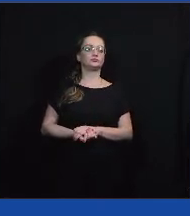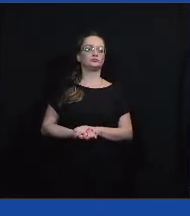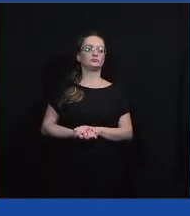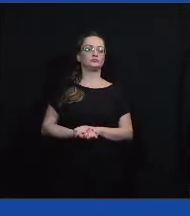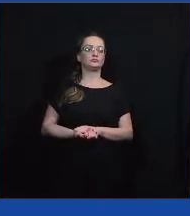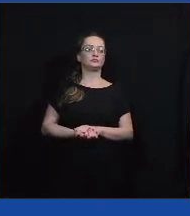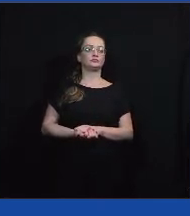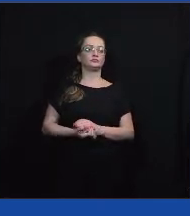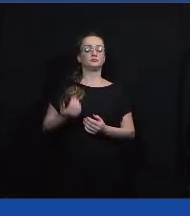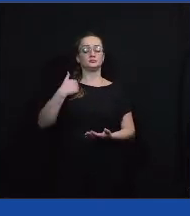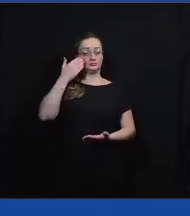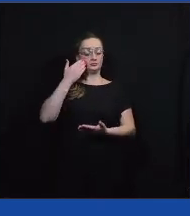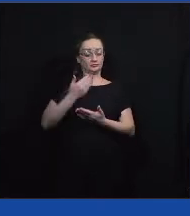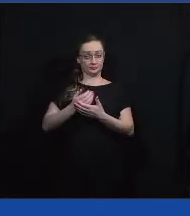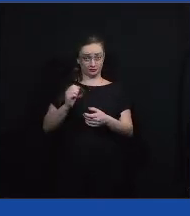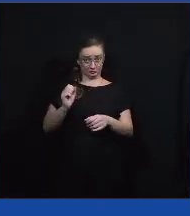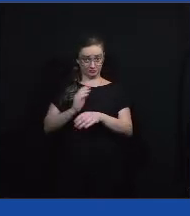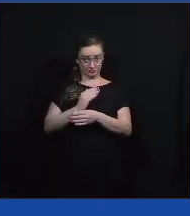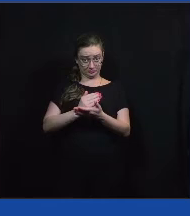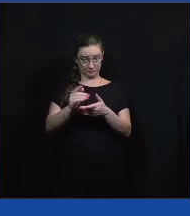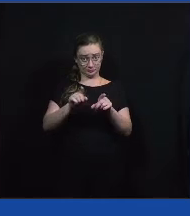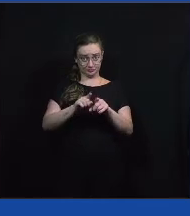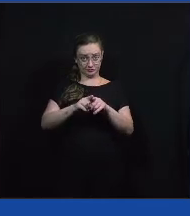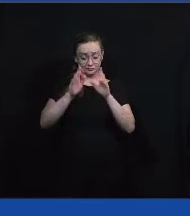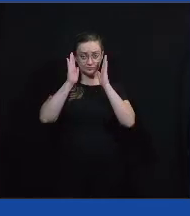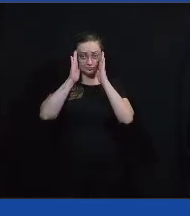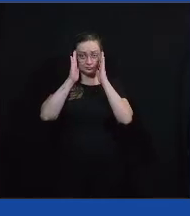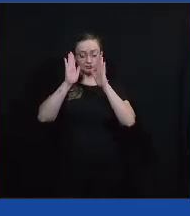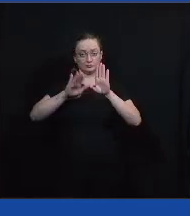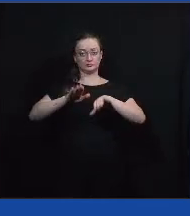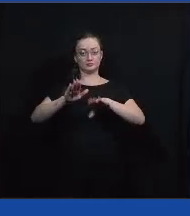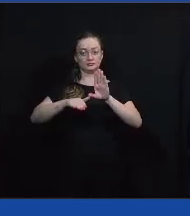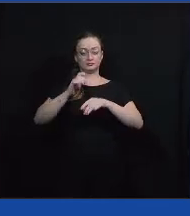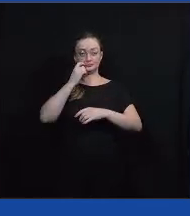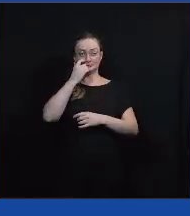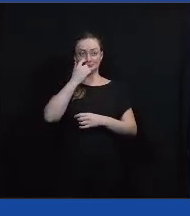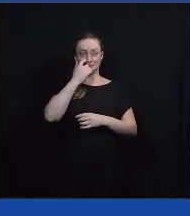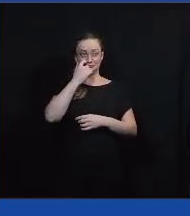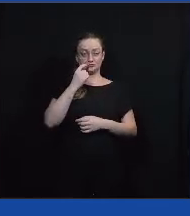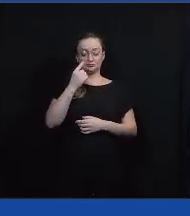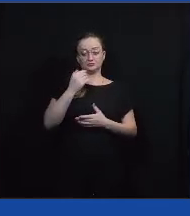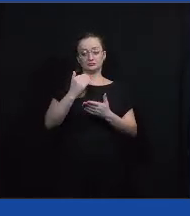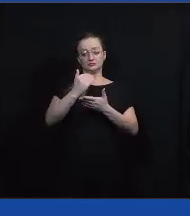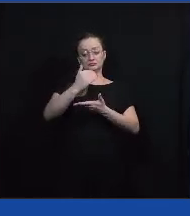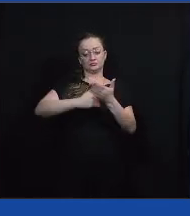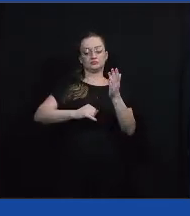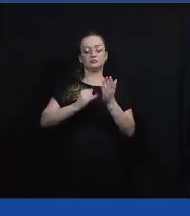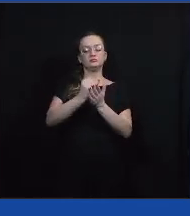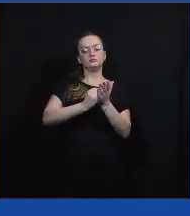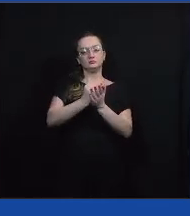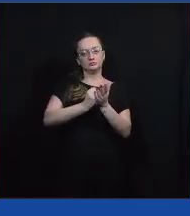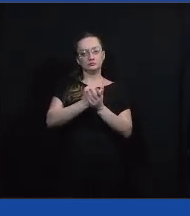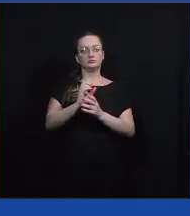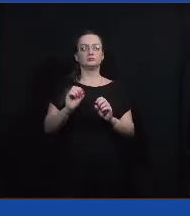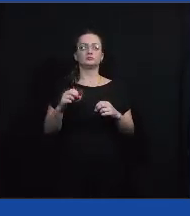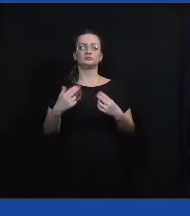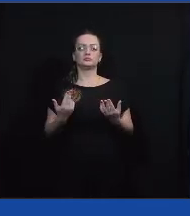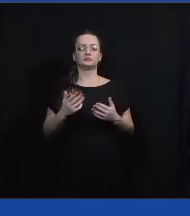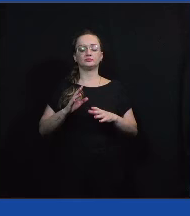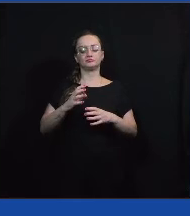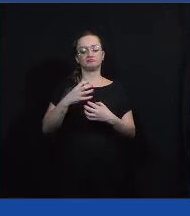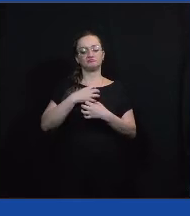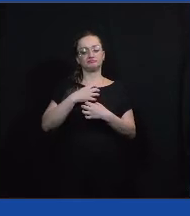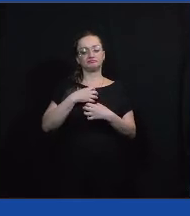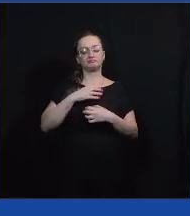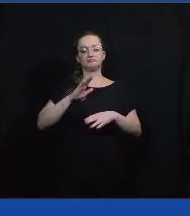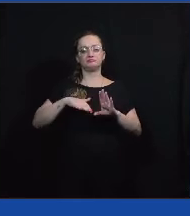E eu acho que entraria aí até uma, eventualmente, uma isenção de imposto ou alguma forma nesse